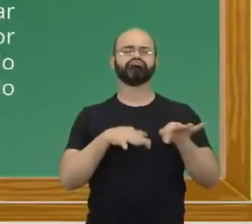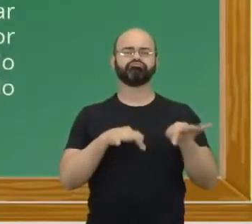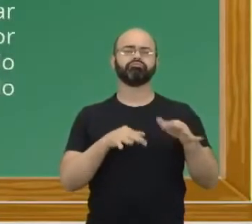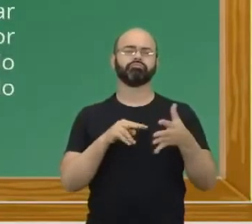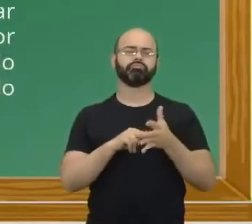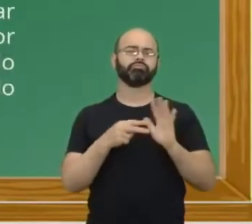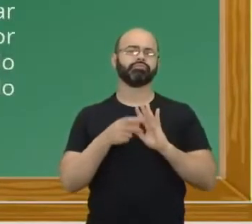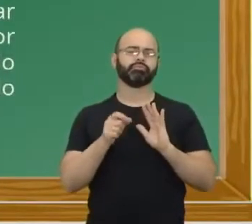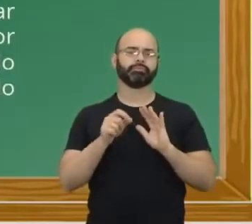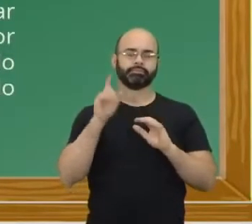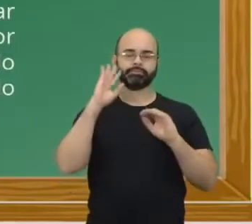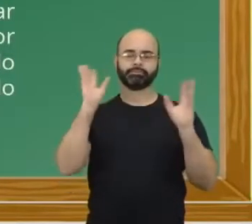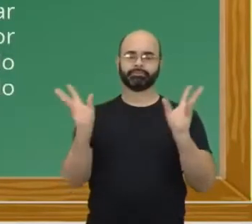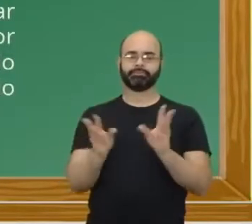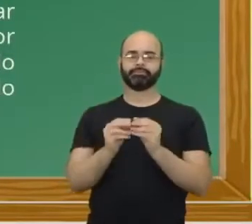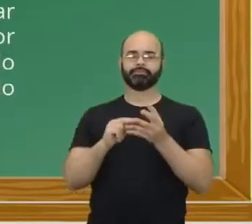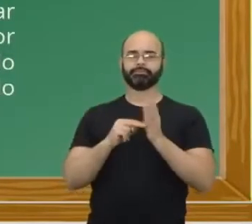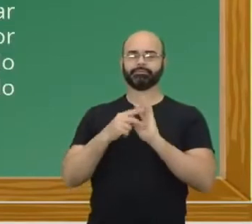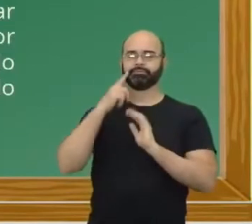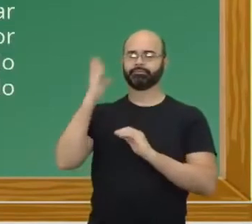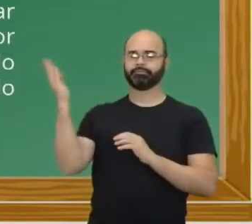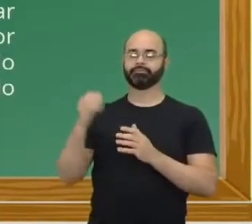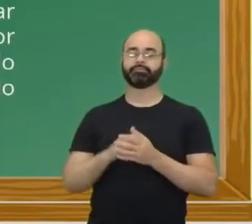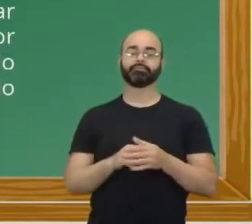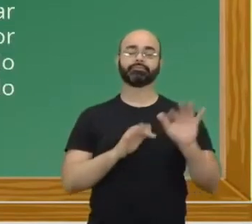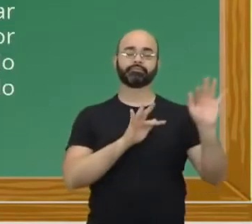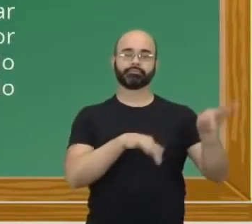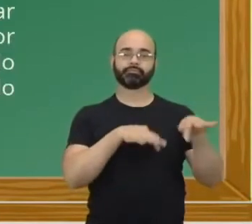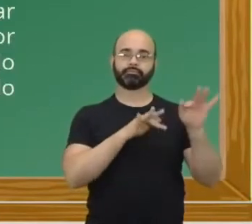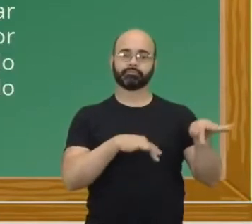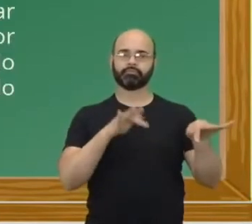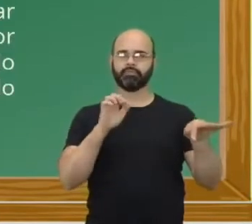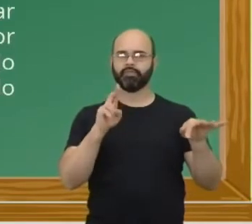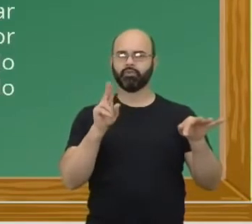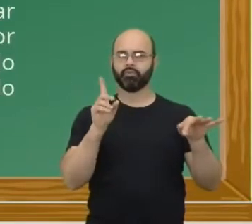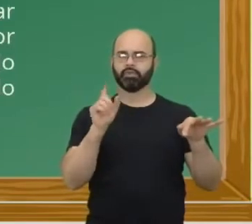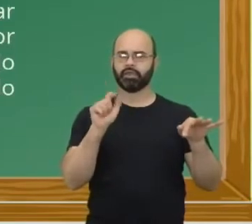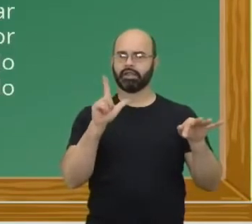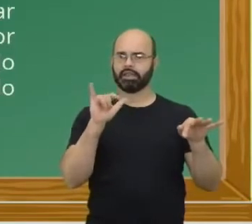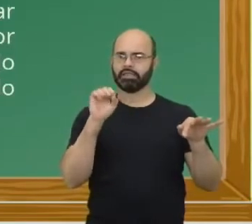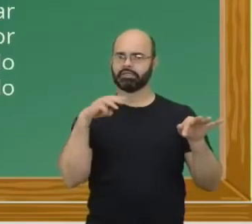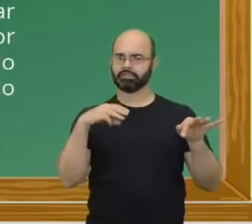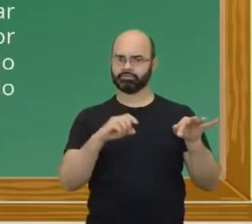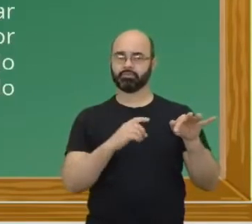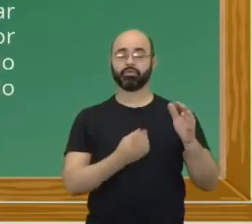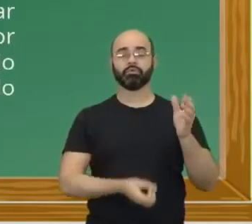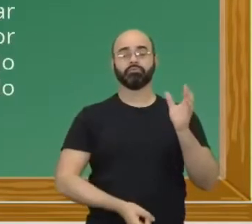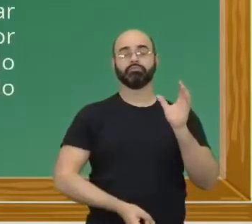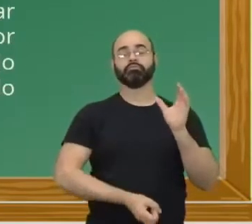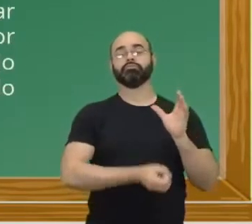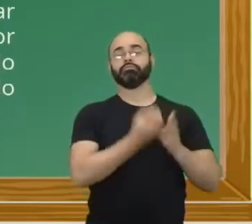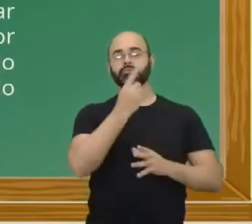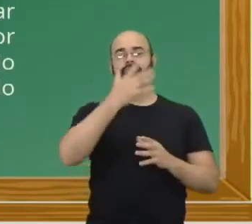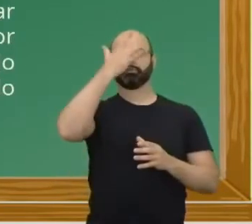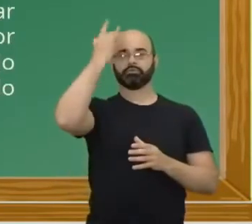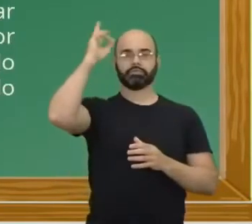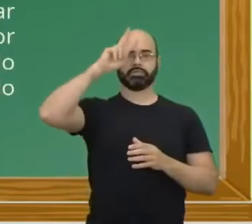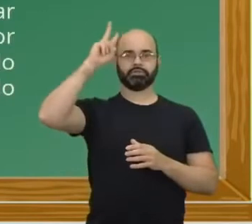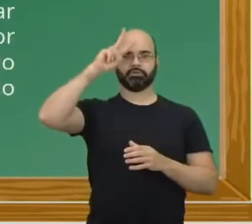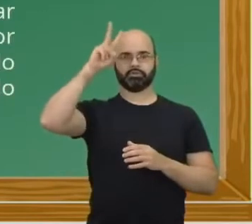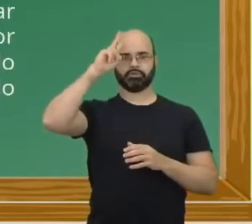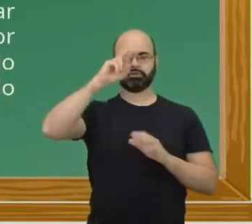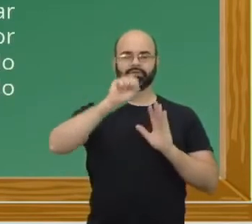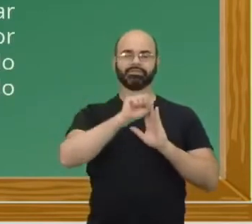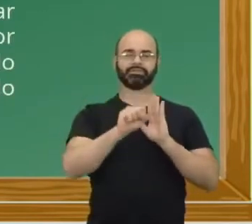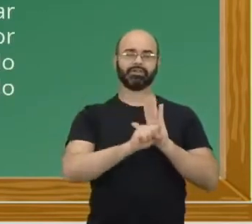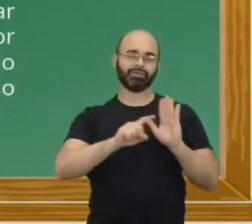significa feudo, né? O termo feudalismo foi criado por historiadores séculos depois da idade média e deriva